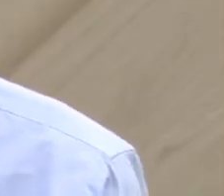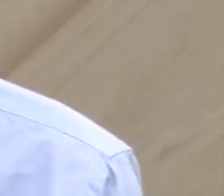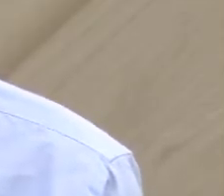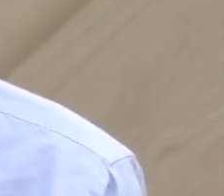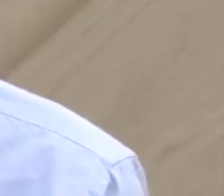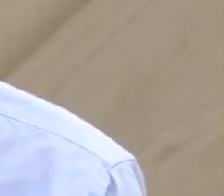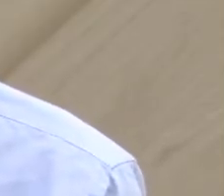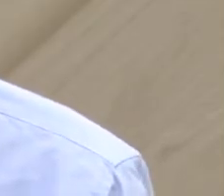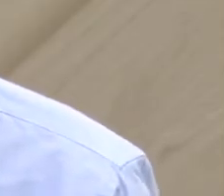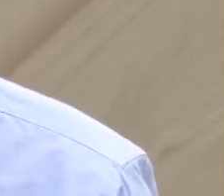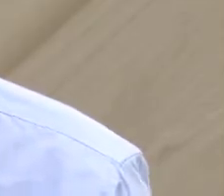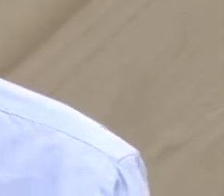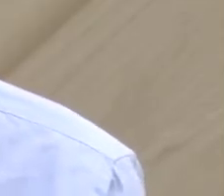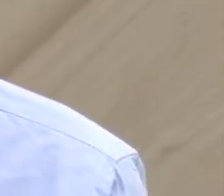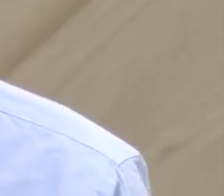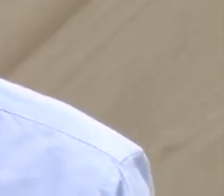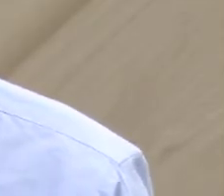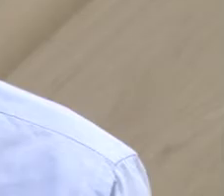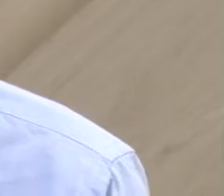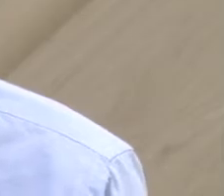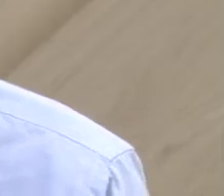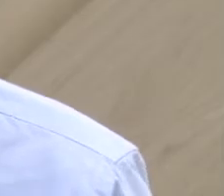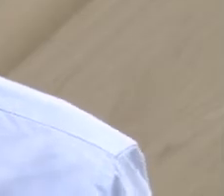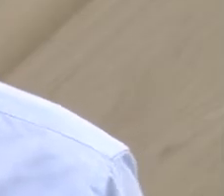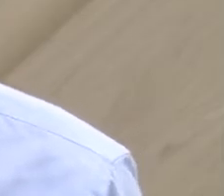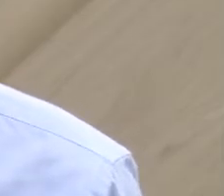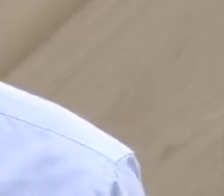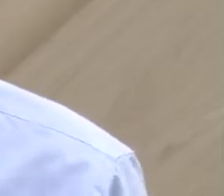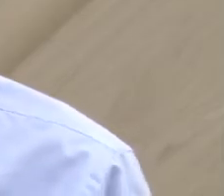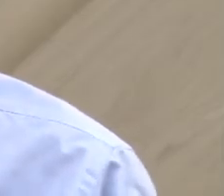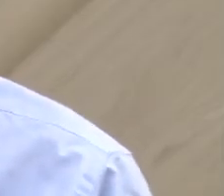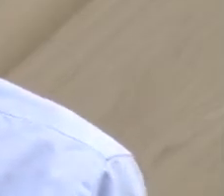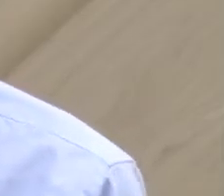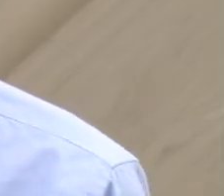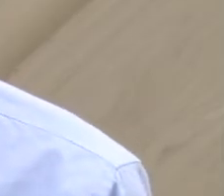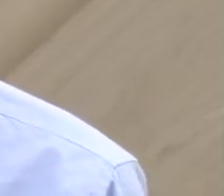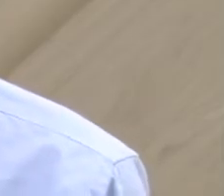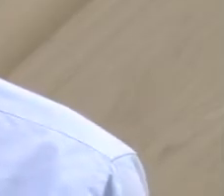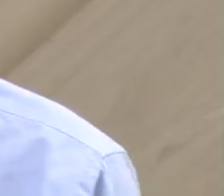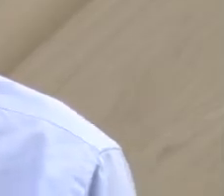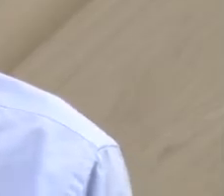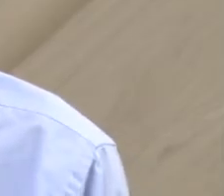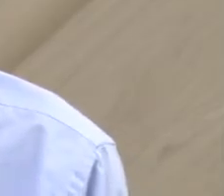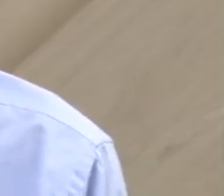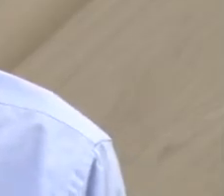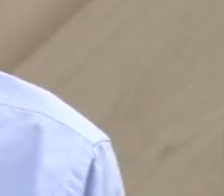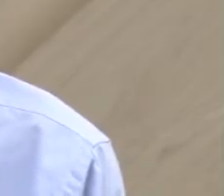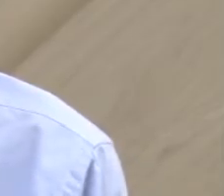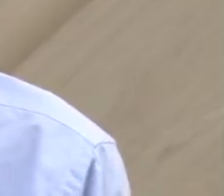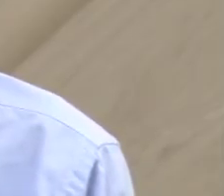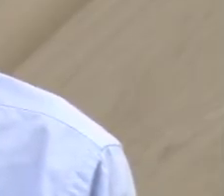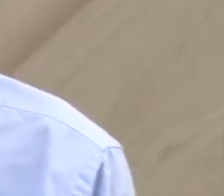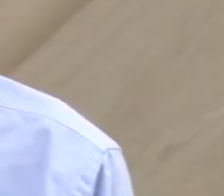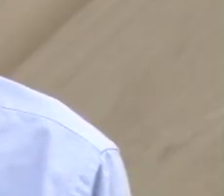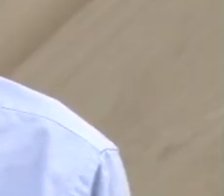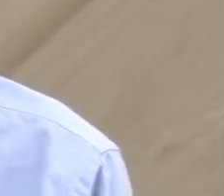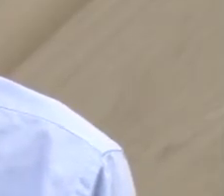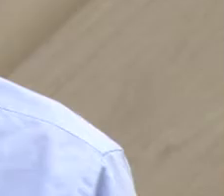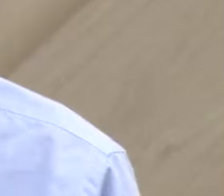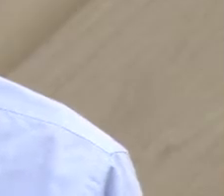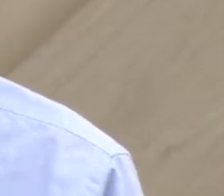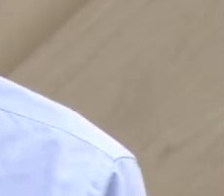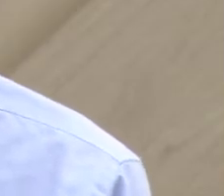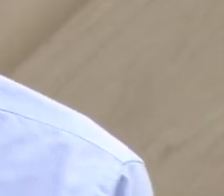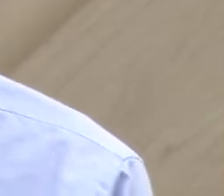meus horários treinando onde eu consigo. Então, eu trabalho de manhã, pego ali perto do meio-dia para treinar. Então,